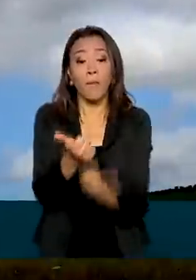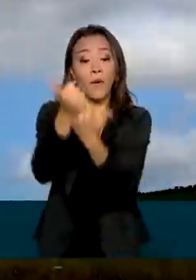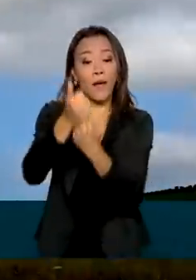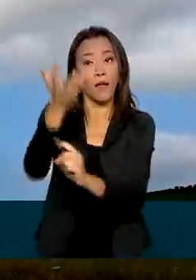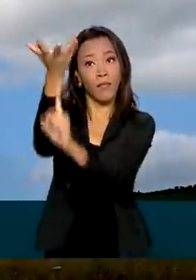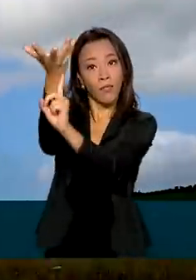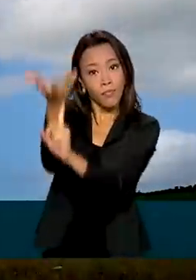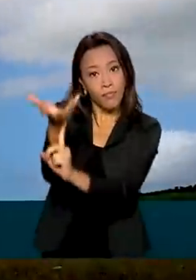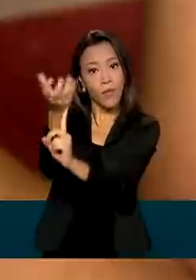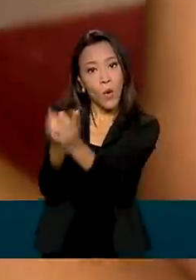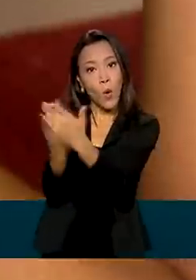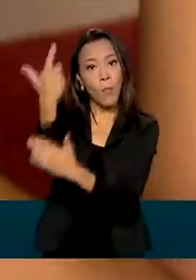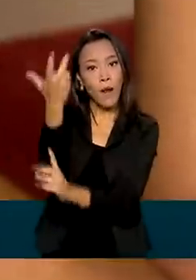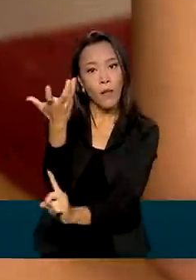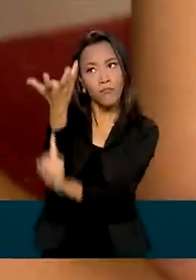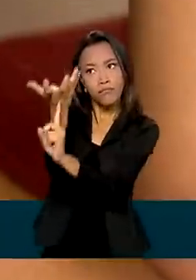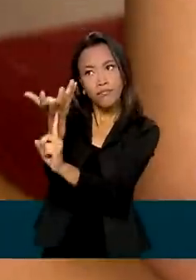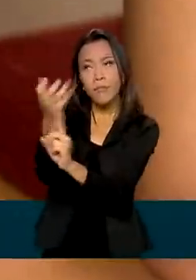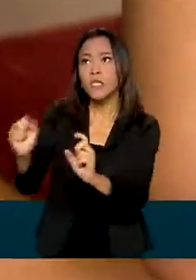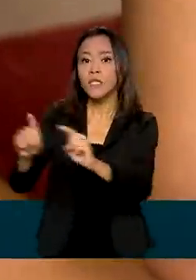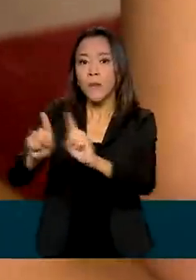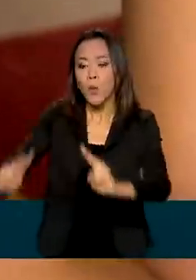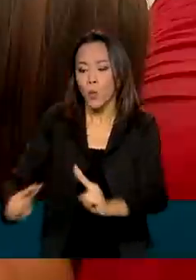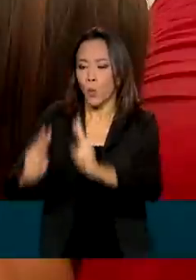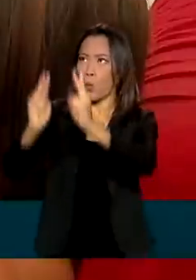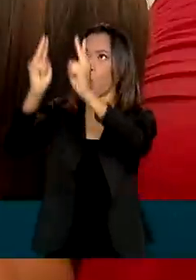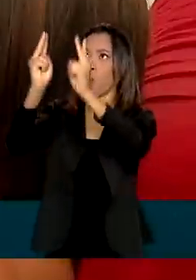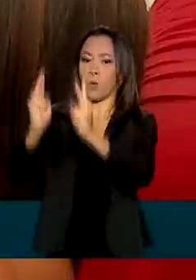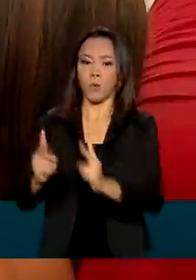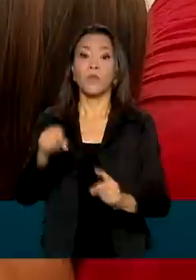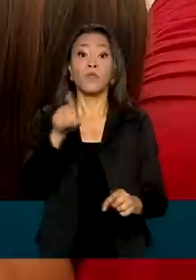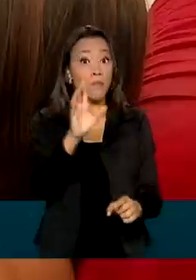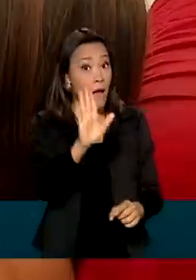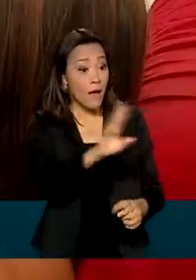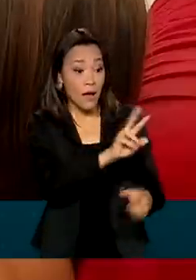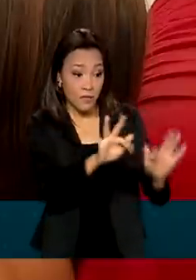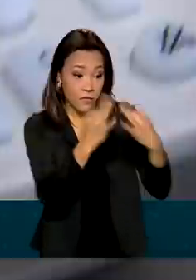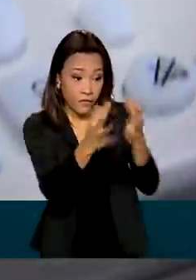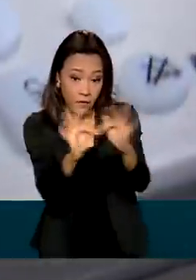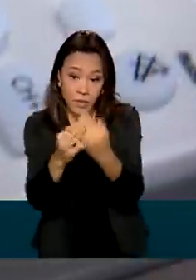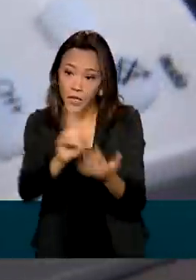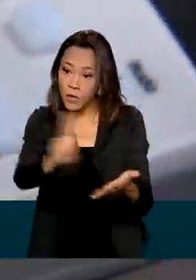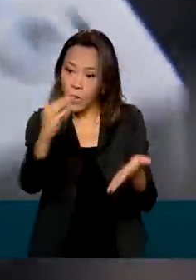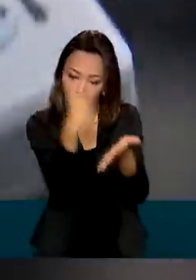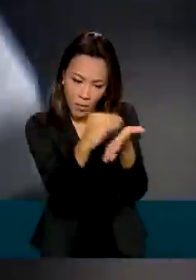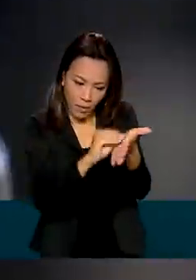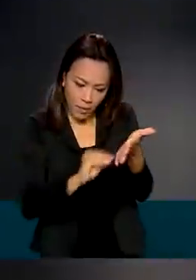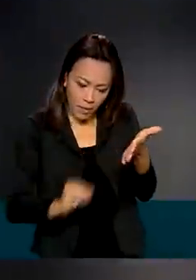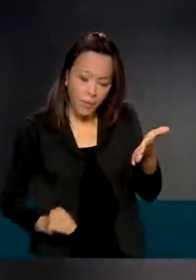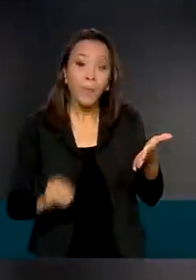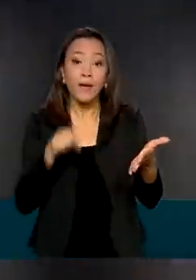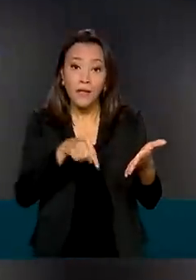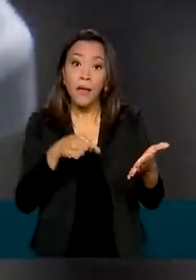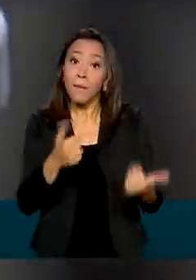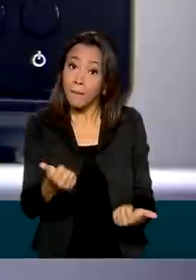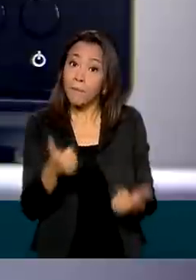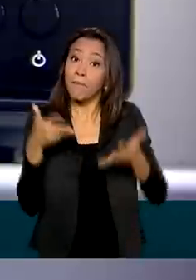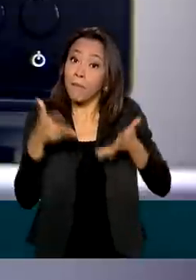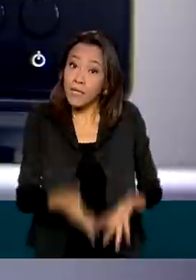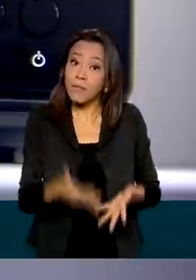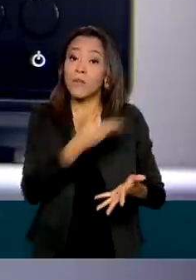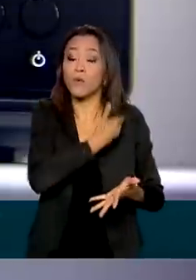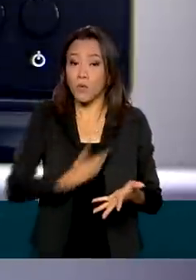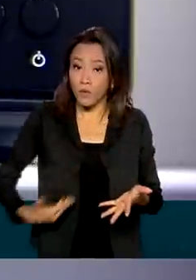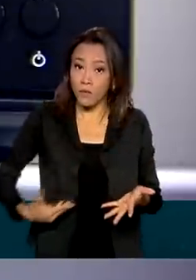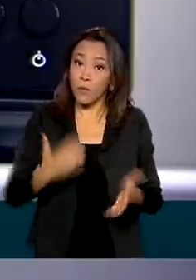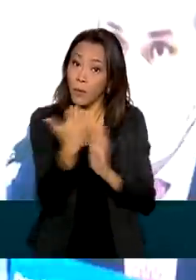antenas e torres. Já as famílias cadastradas nos programas sociais do governo federal vão ganhar kits de